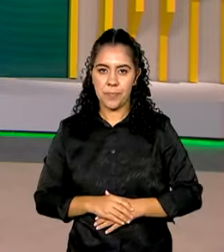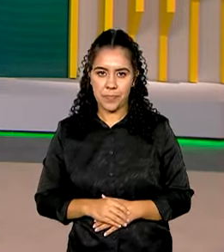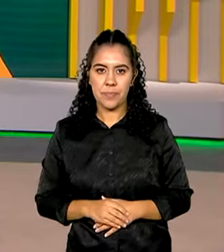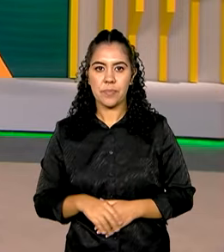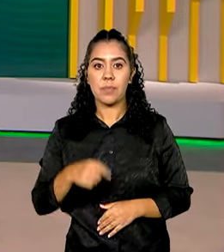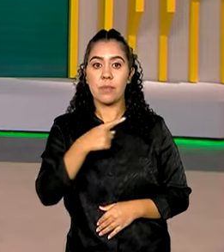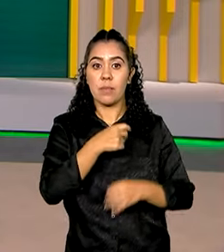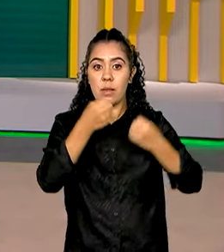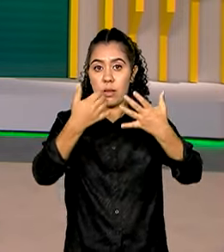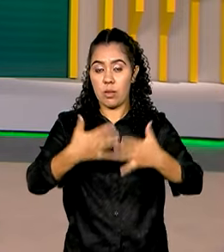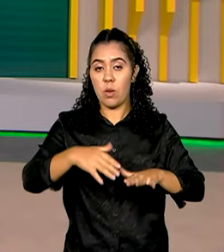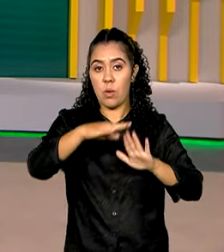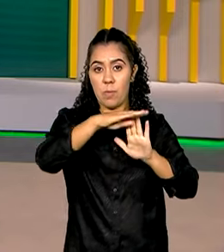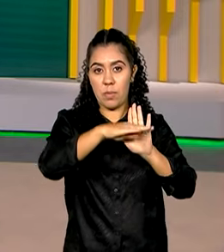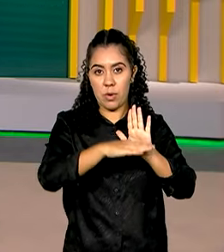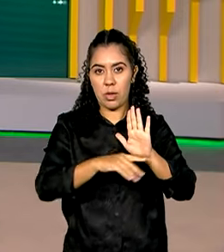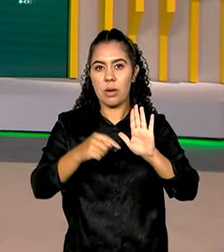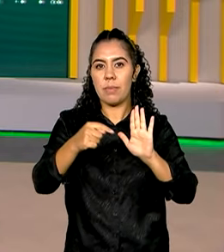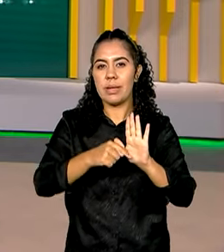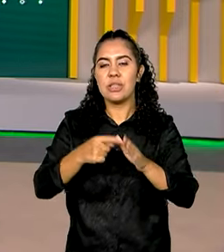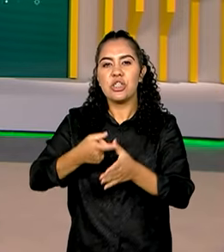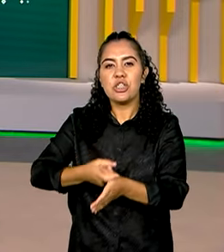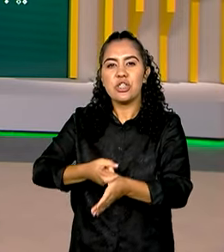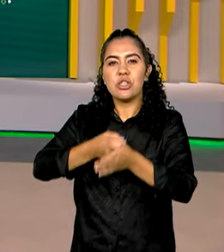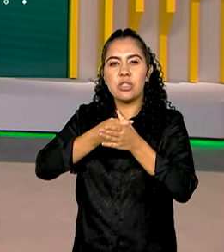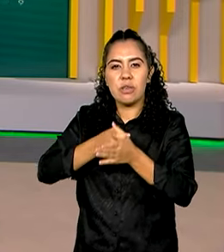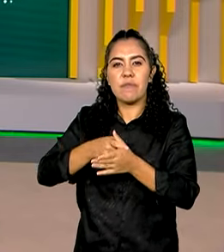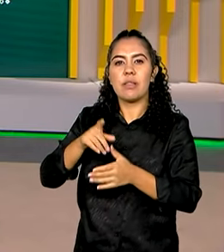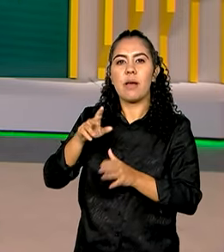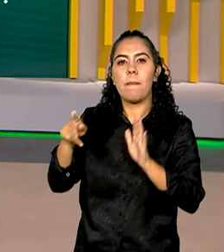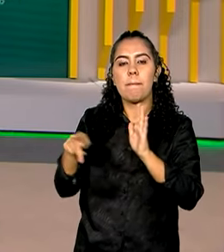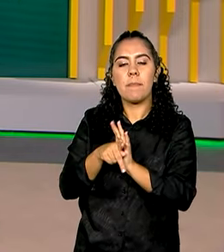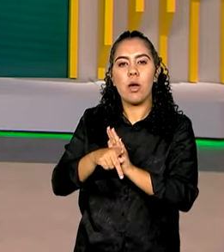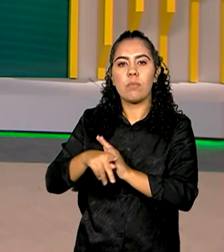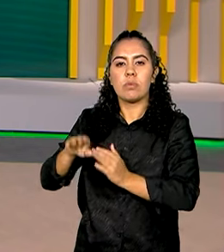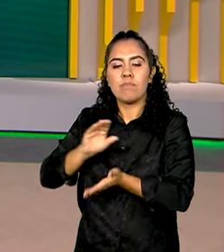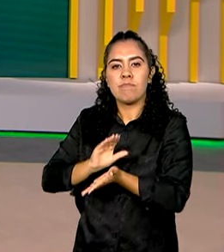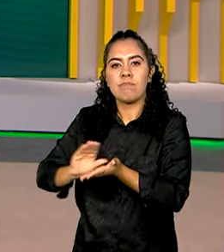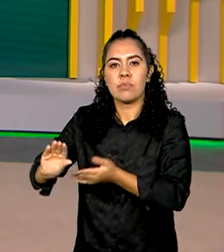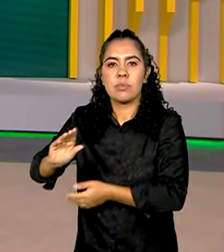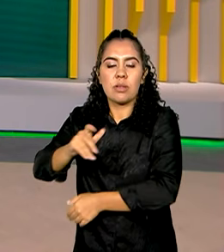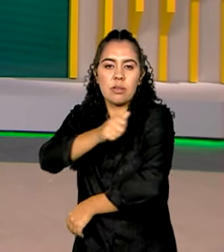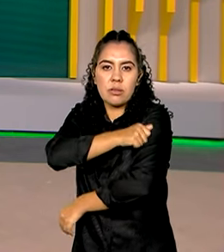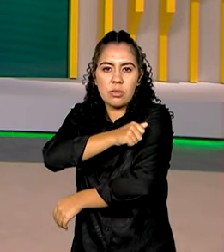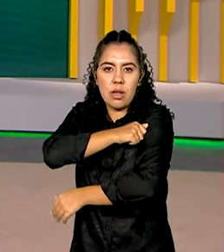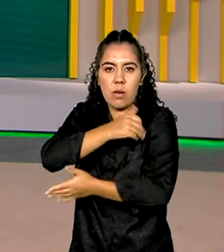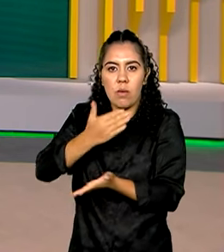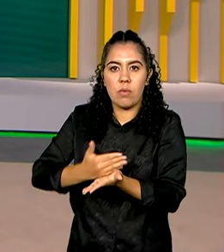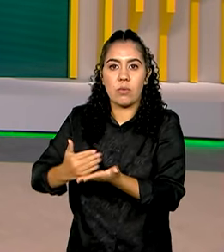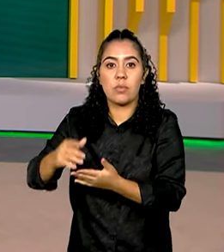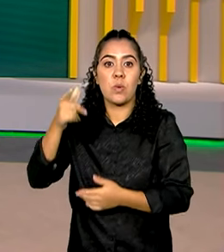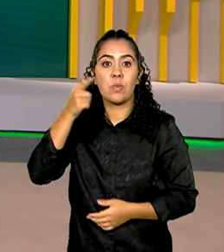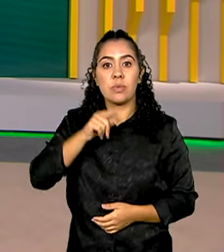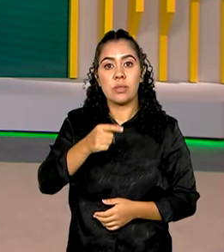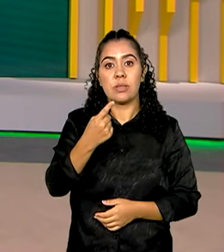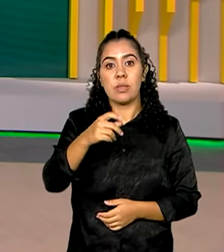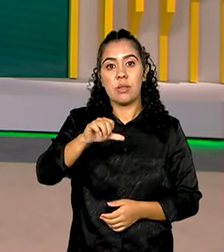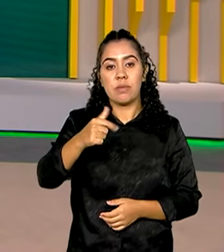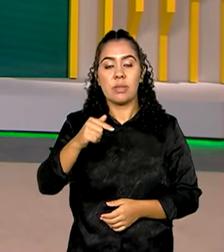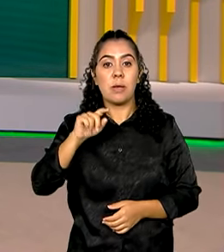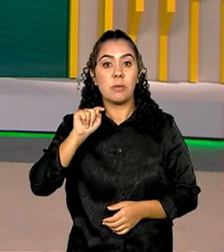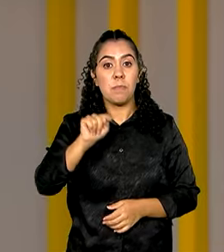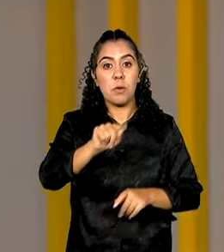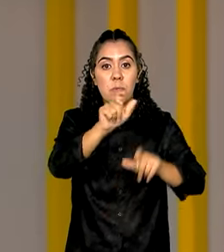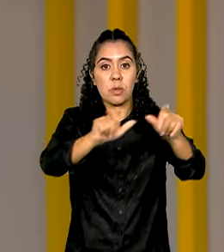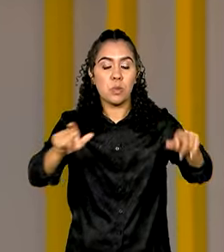O programa Desenrola Fies já beneficiou quase 197 mil pessoas com dívidas estudantis no país.